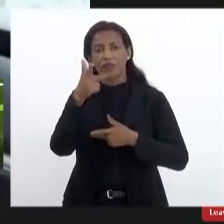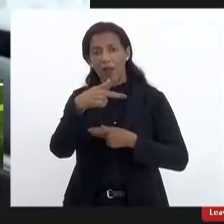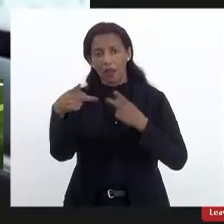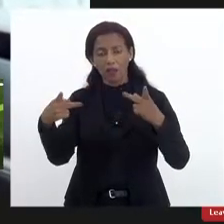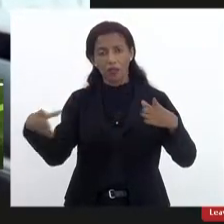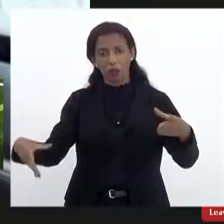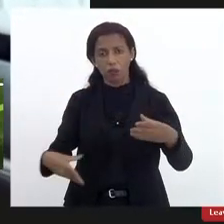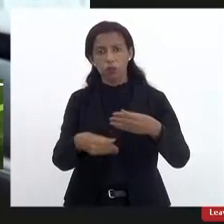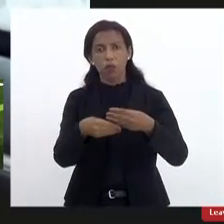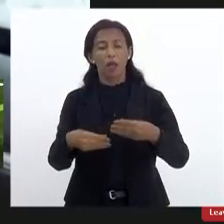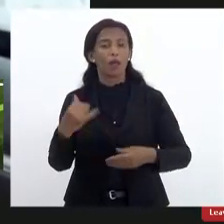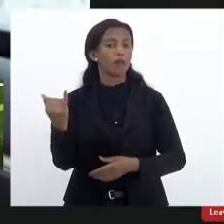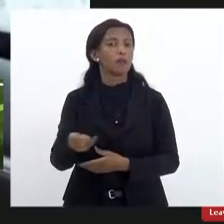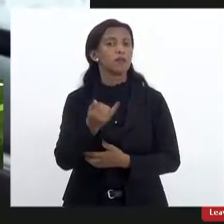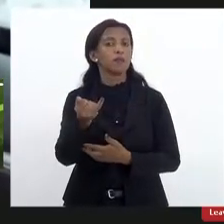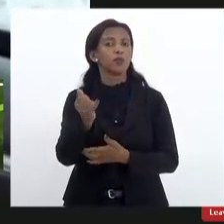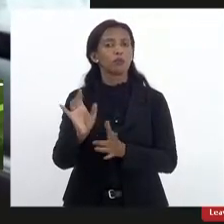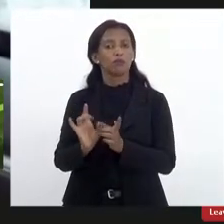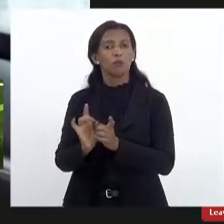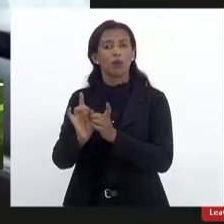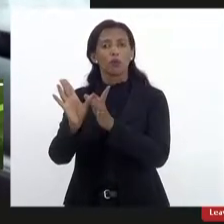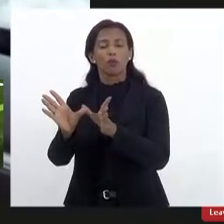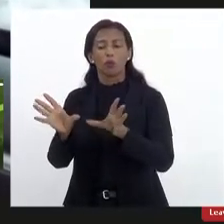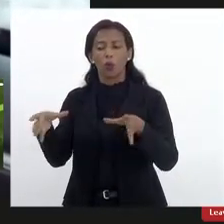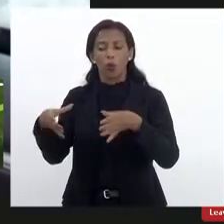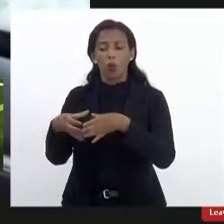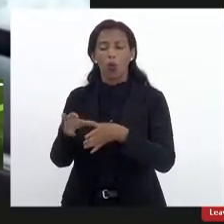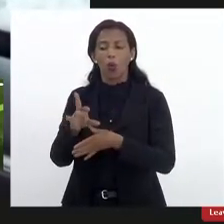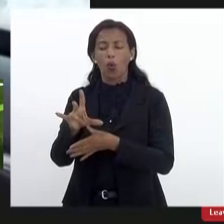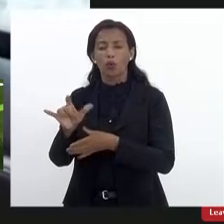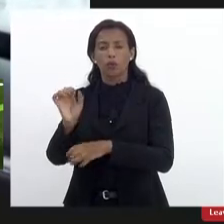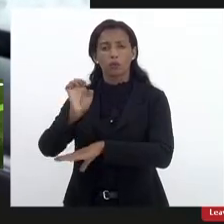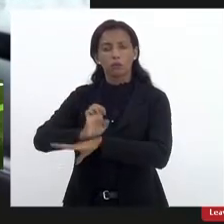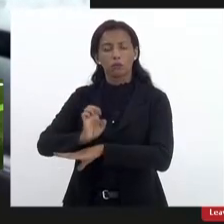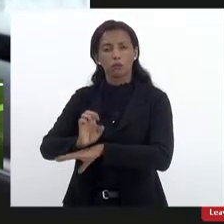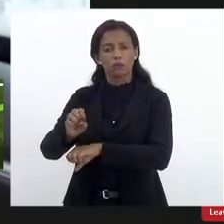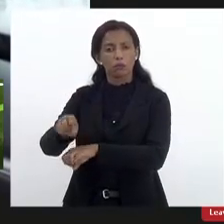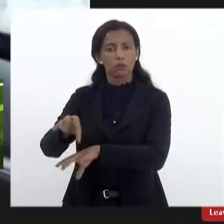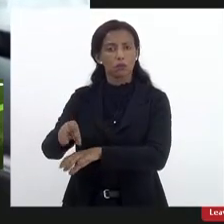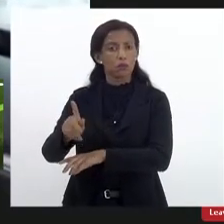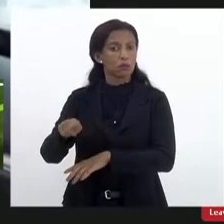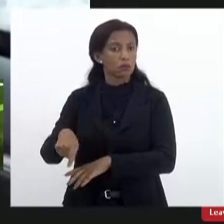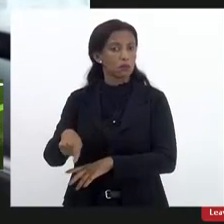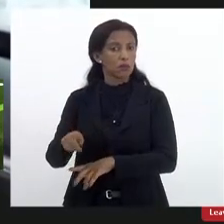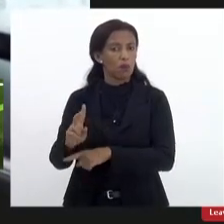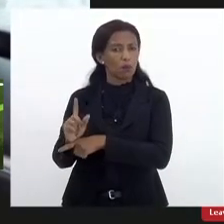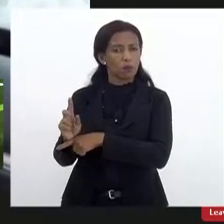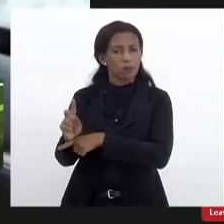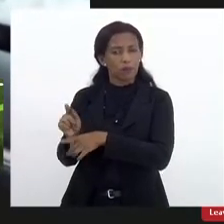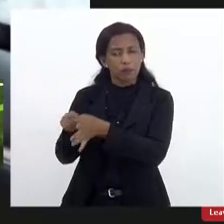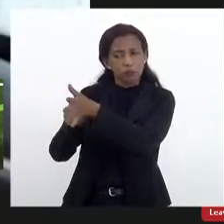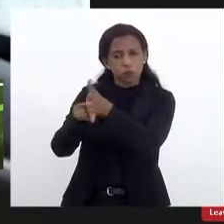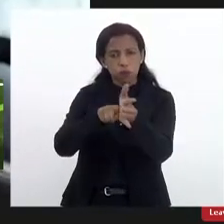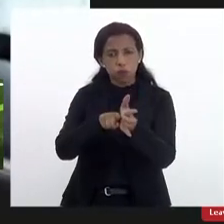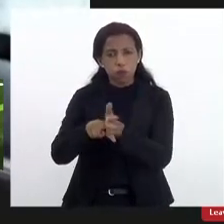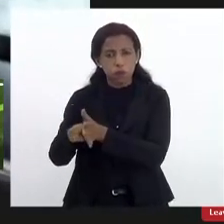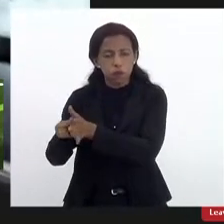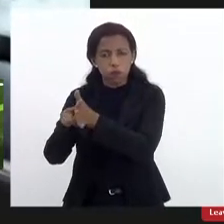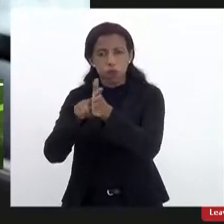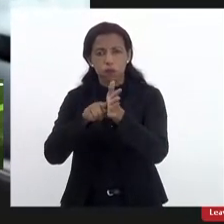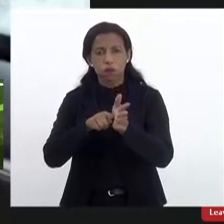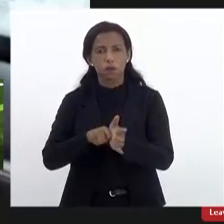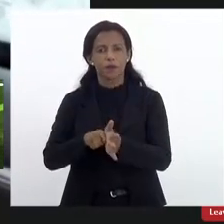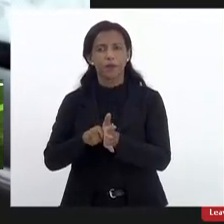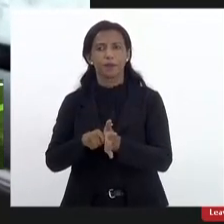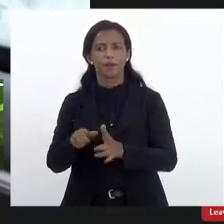da importância da autonomia do Conselho Estadual de Educação pela função de fiscalização pela função